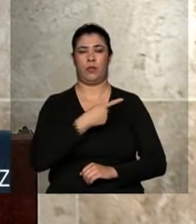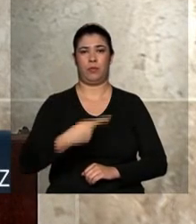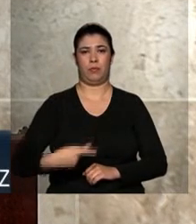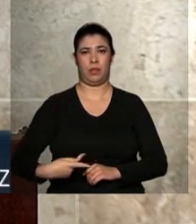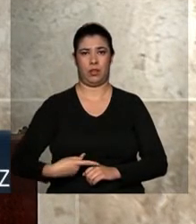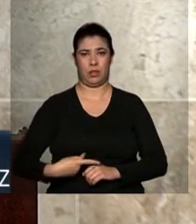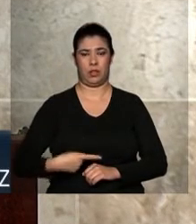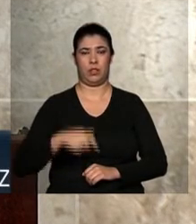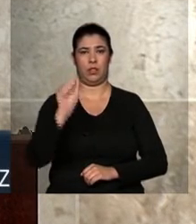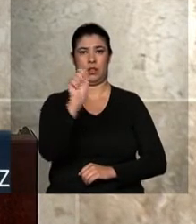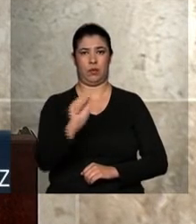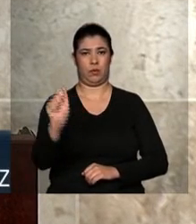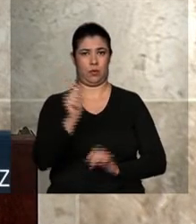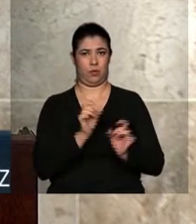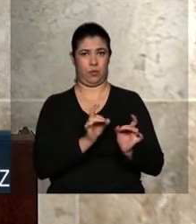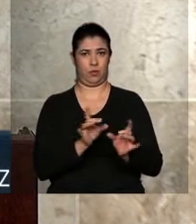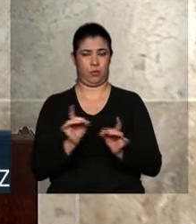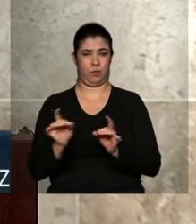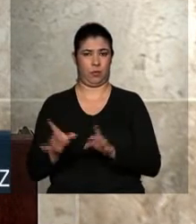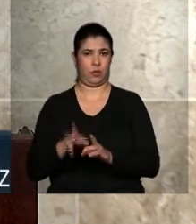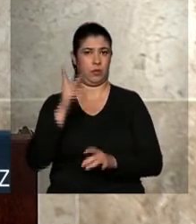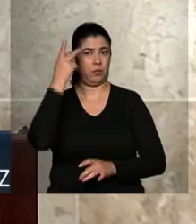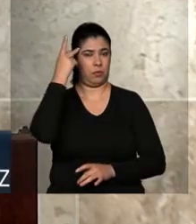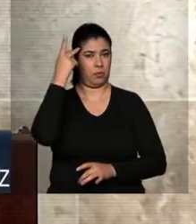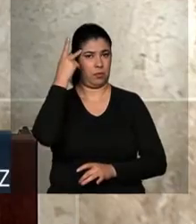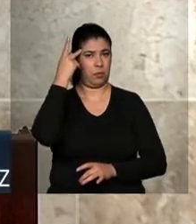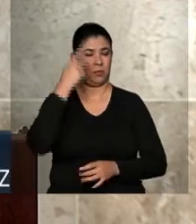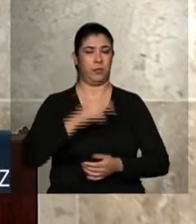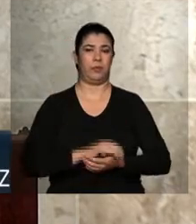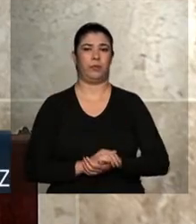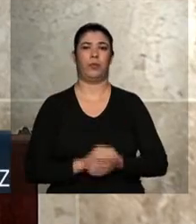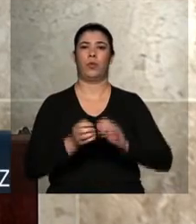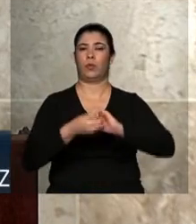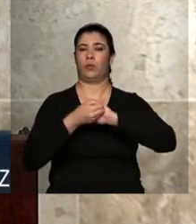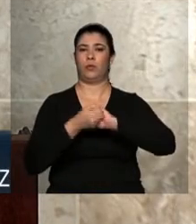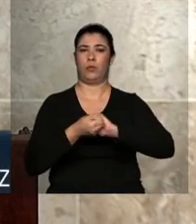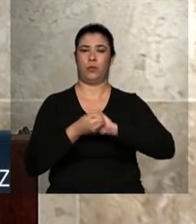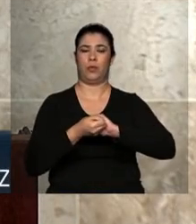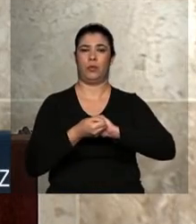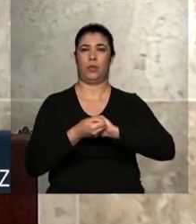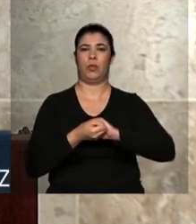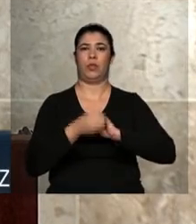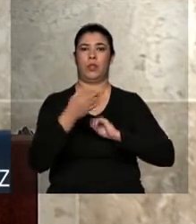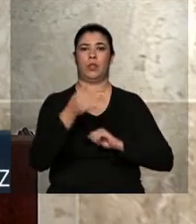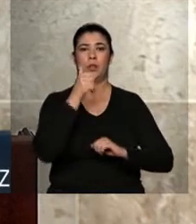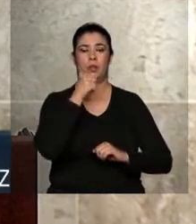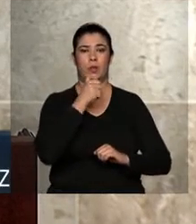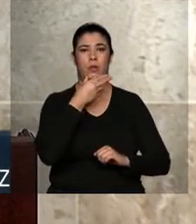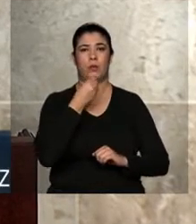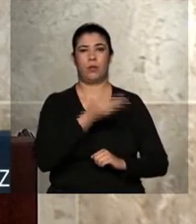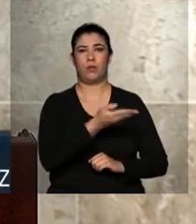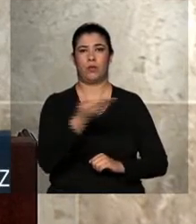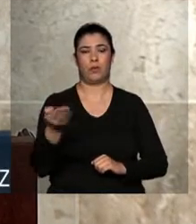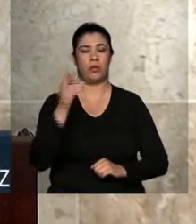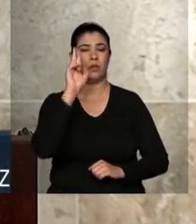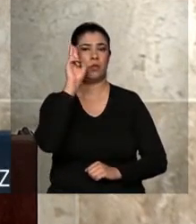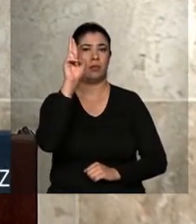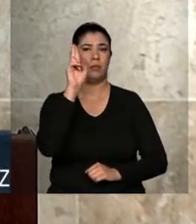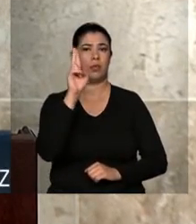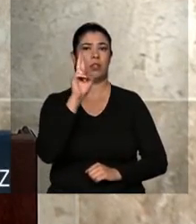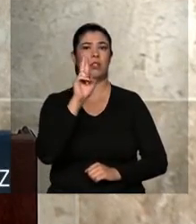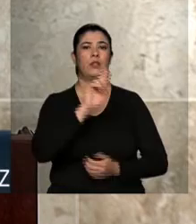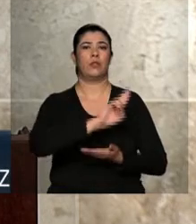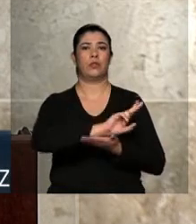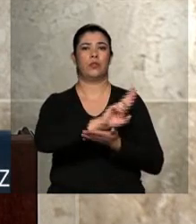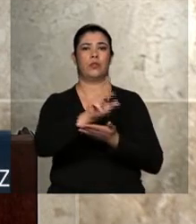das Associações Comerciais do Estado de São Paulo. Cumprimentar as senhoras e os senhores representantes de